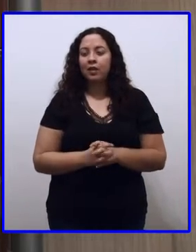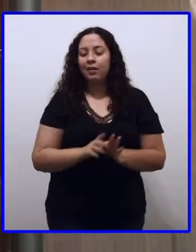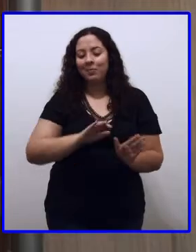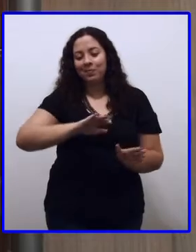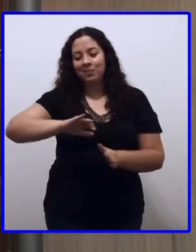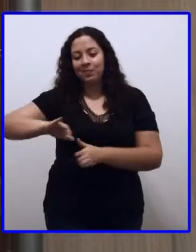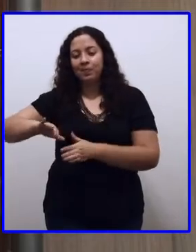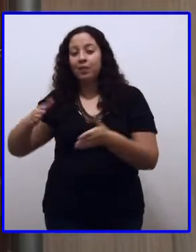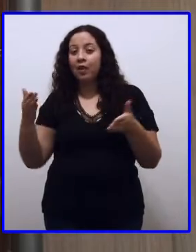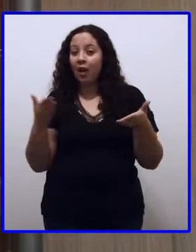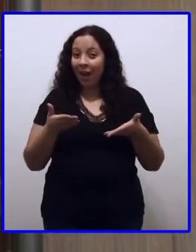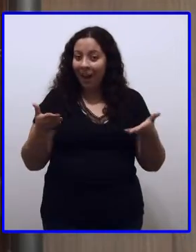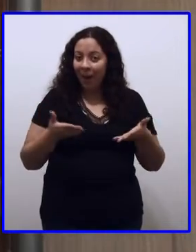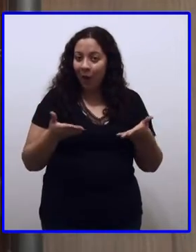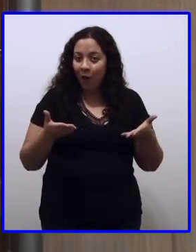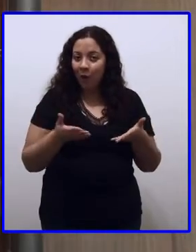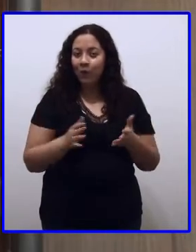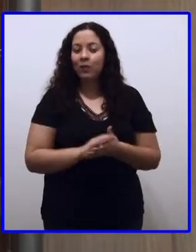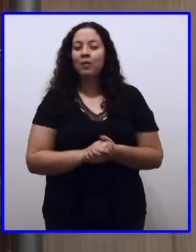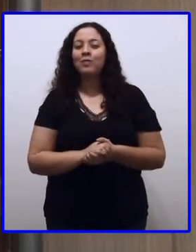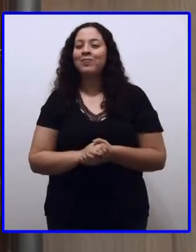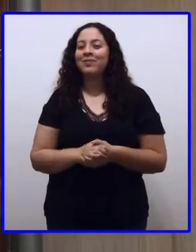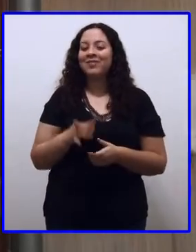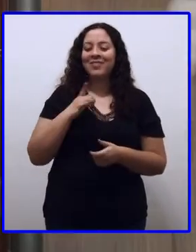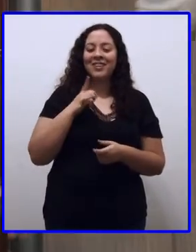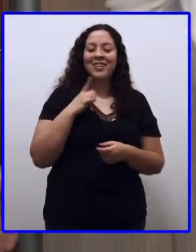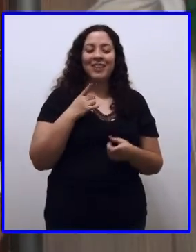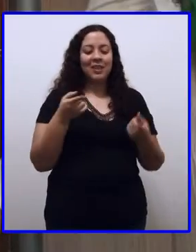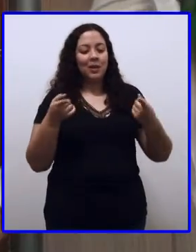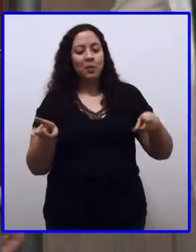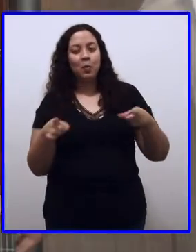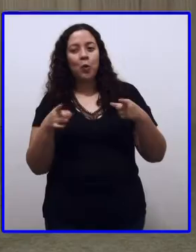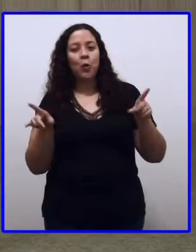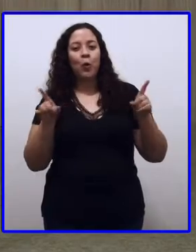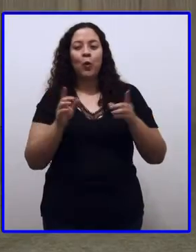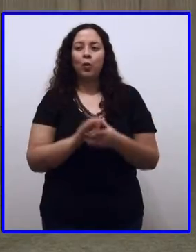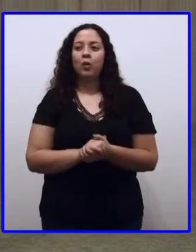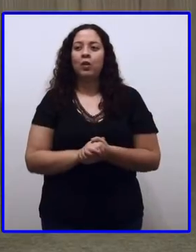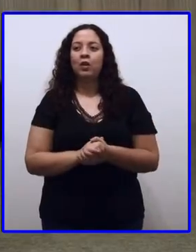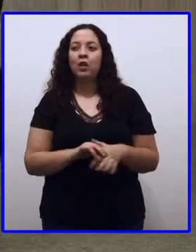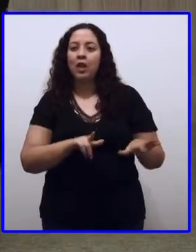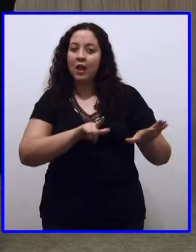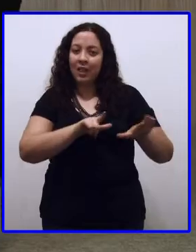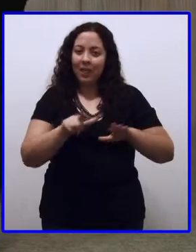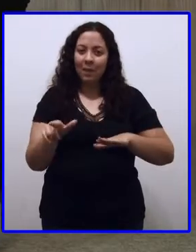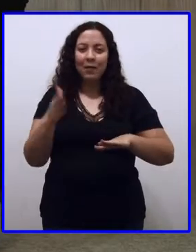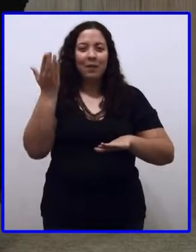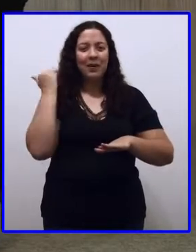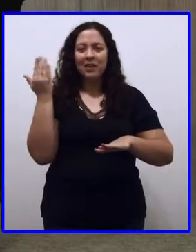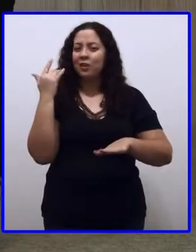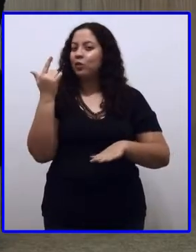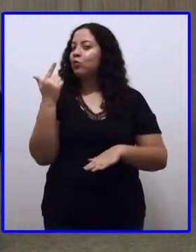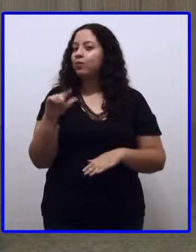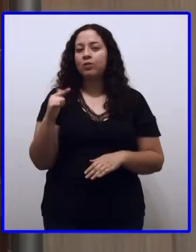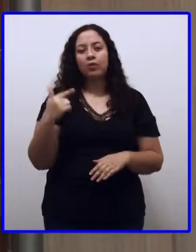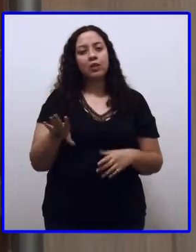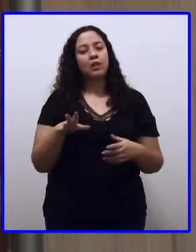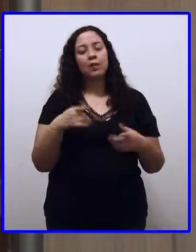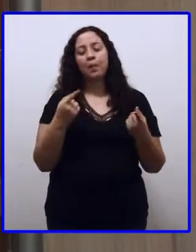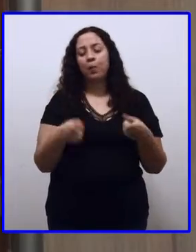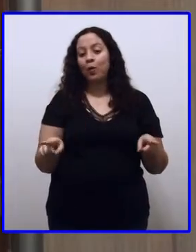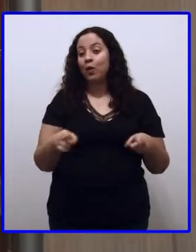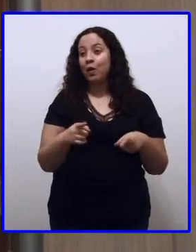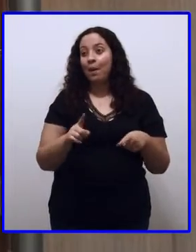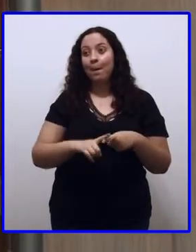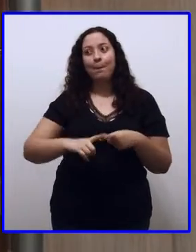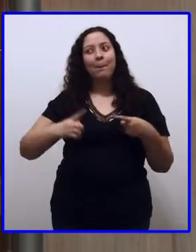Agora, é agora. Semana passada, nós não tínhamos músicas. Mas hoje, a